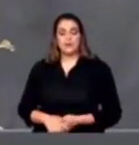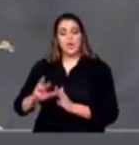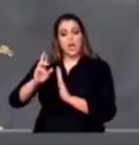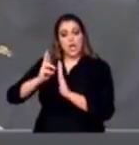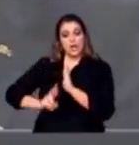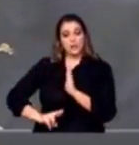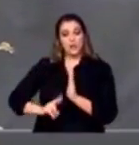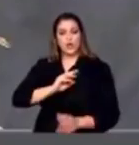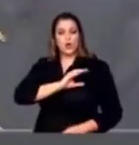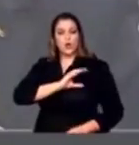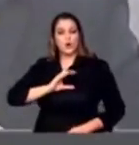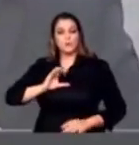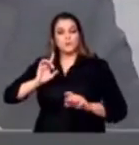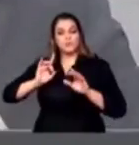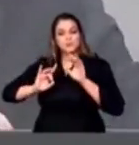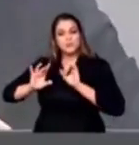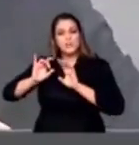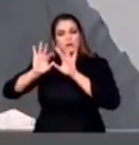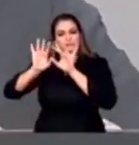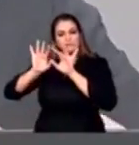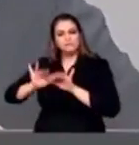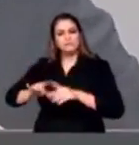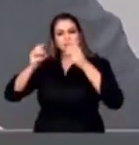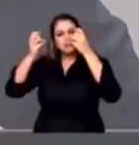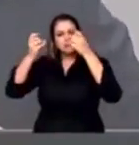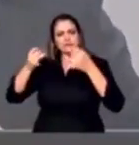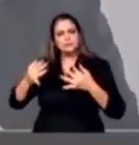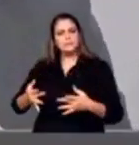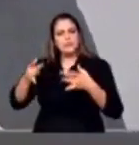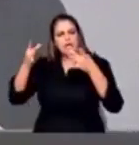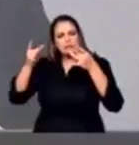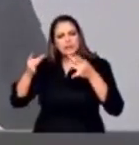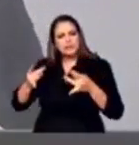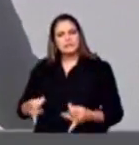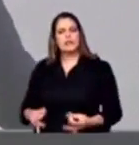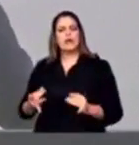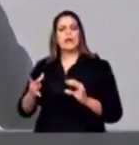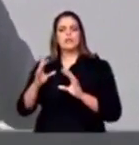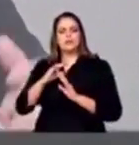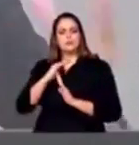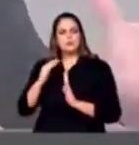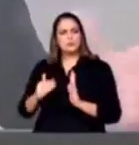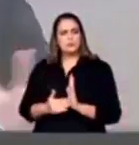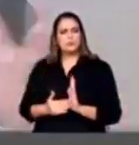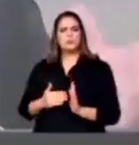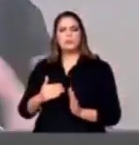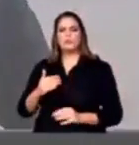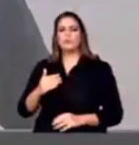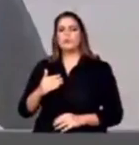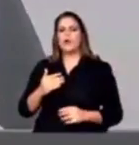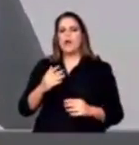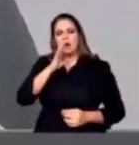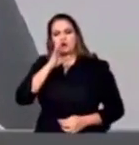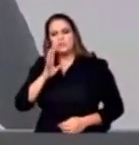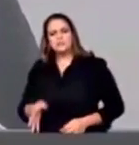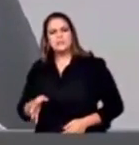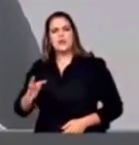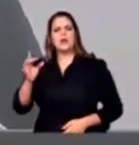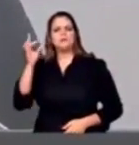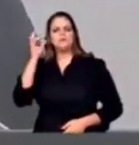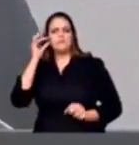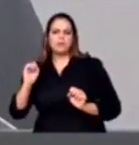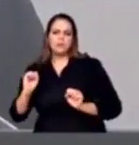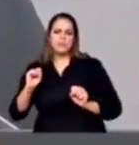taxativamente a cada ponto da defesa da presidente, inclusive os argumentos de natureza